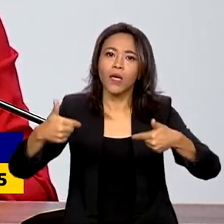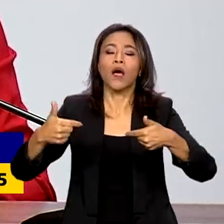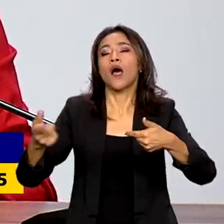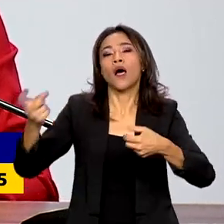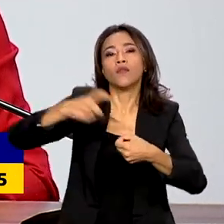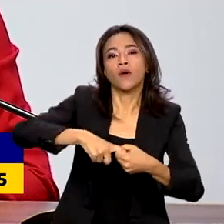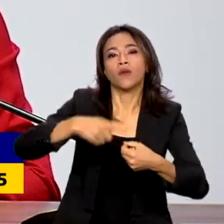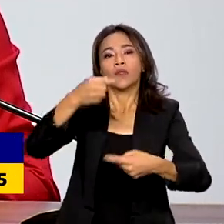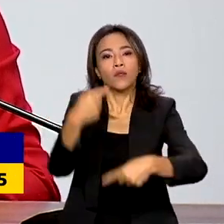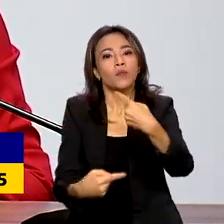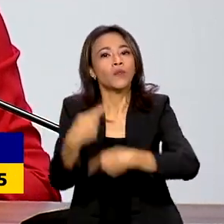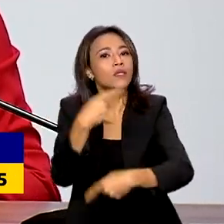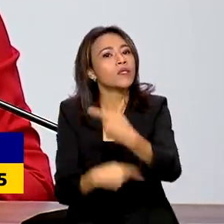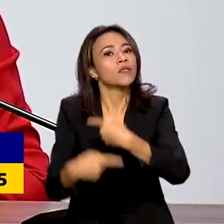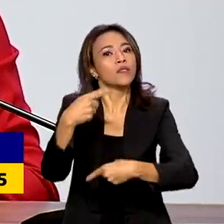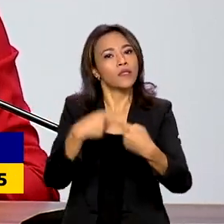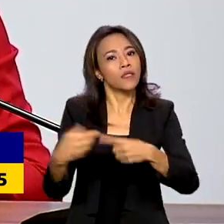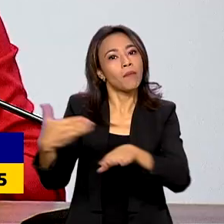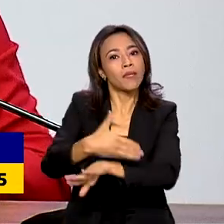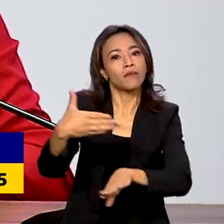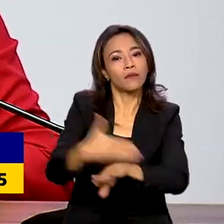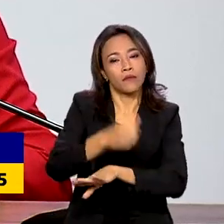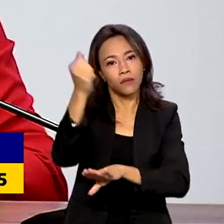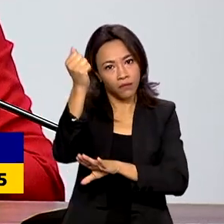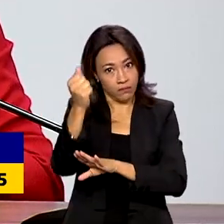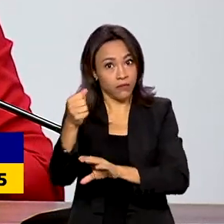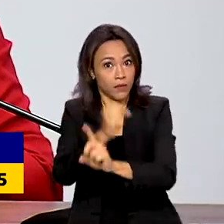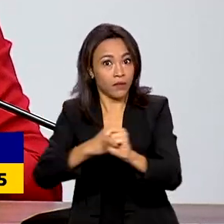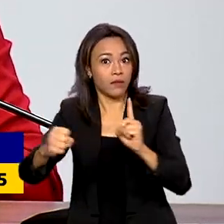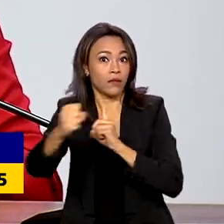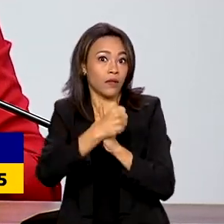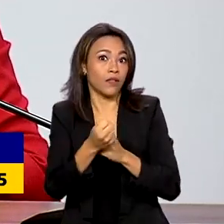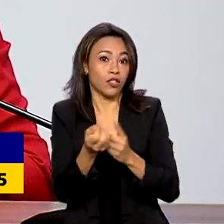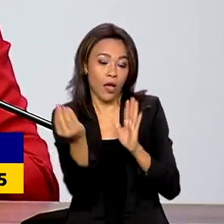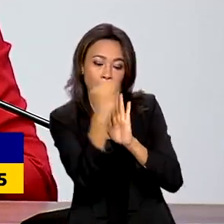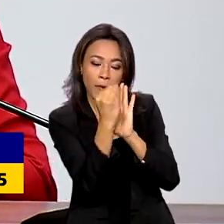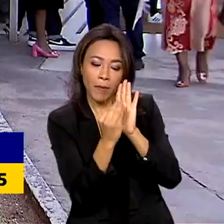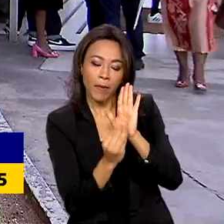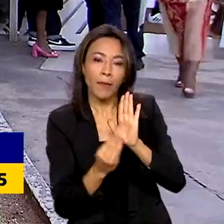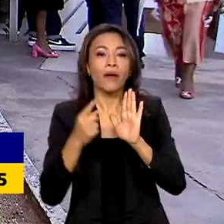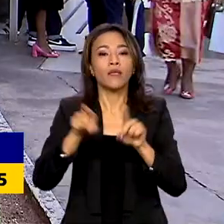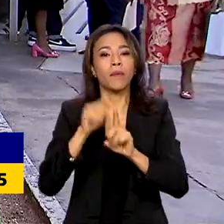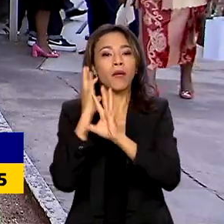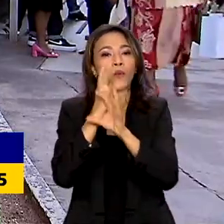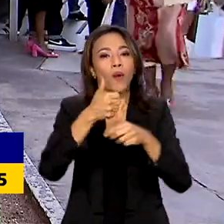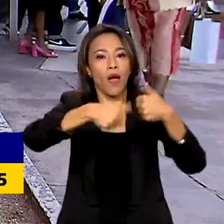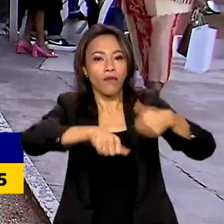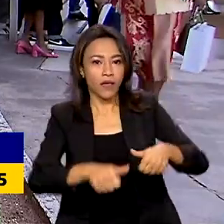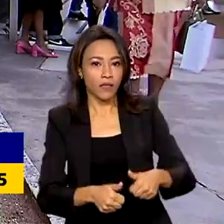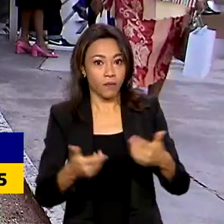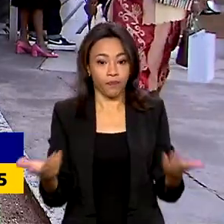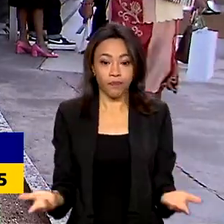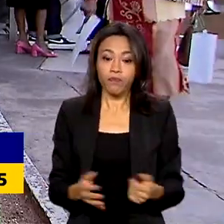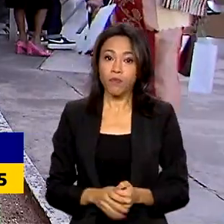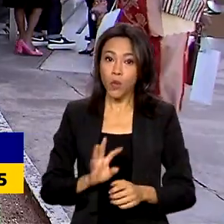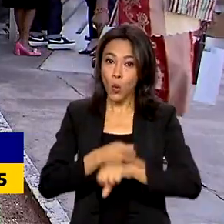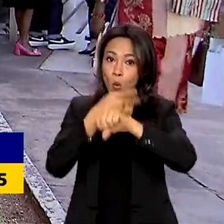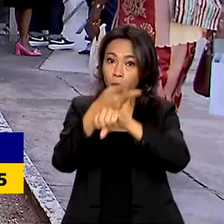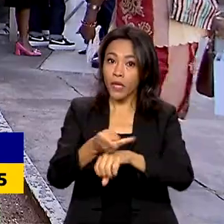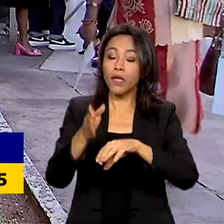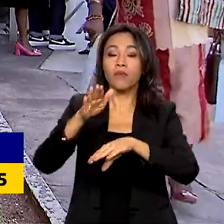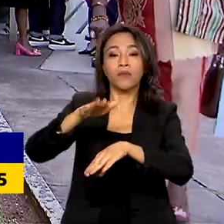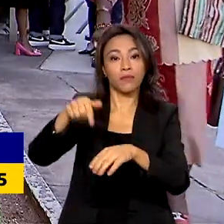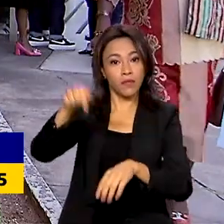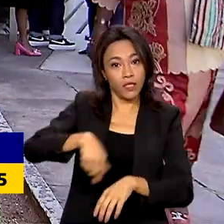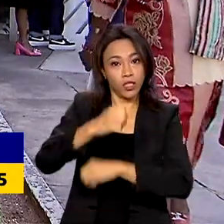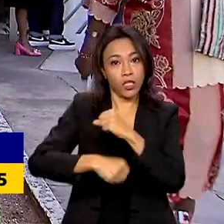diálogo e participação da sociedade na sua elaboração, implementação e avaliação. O prêmio deste ano tem o nome da educadora